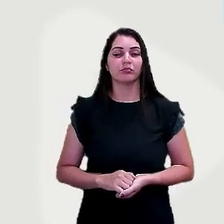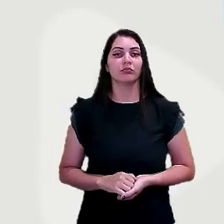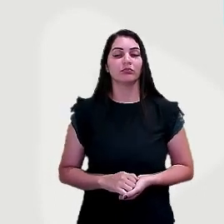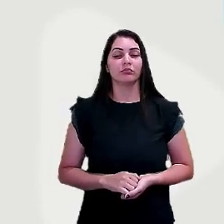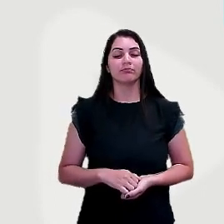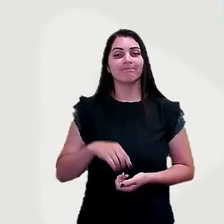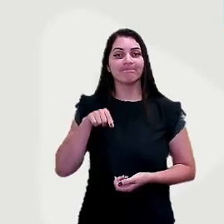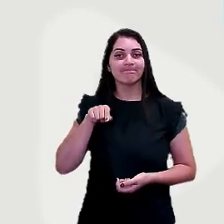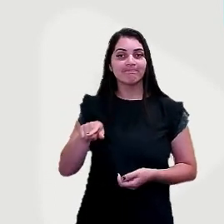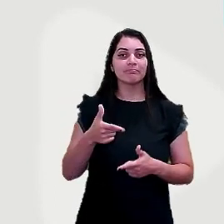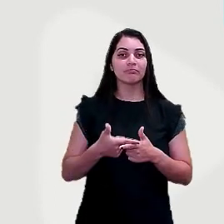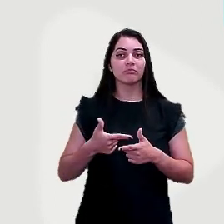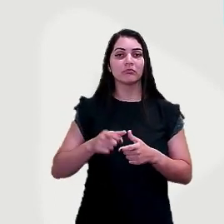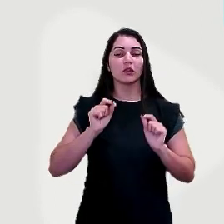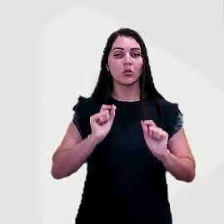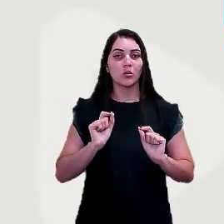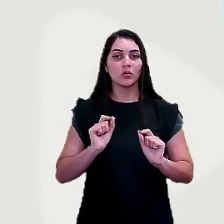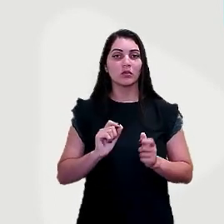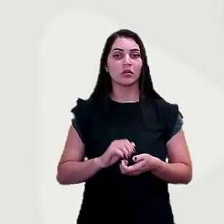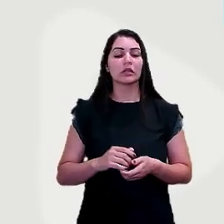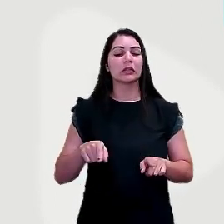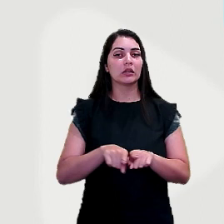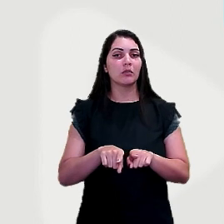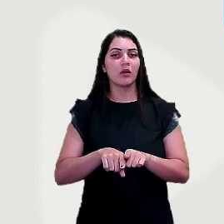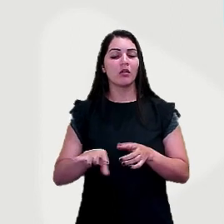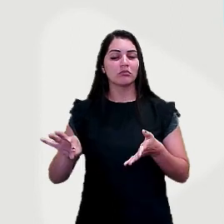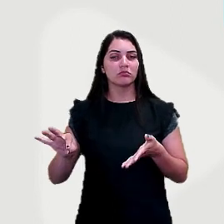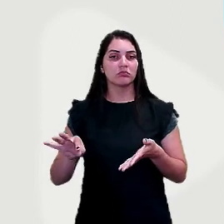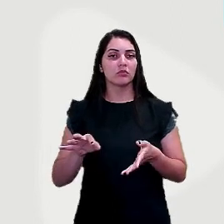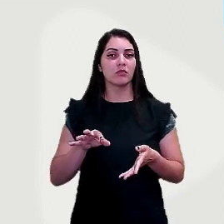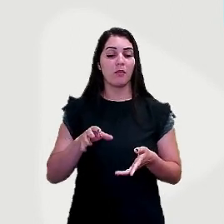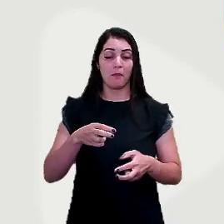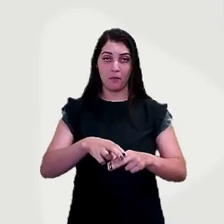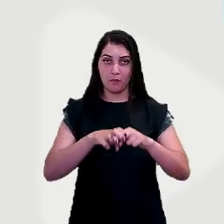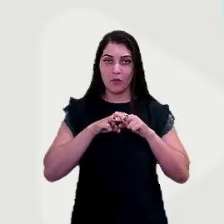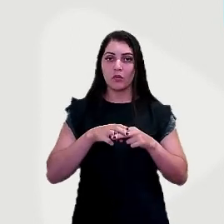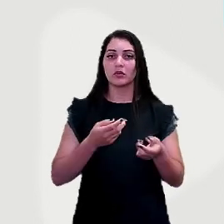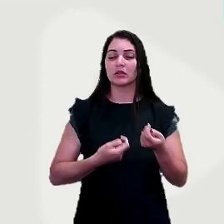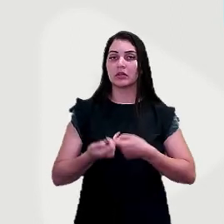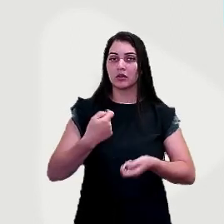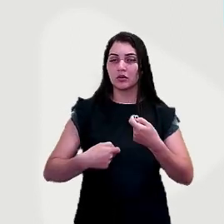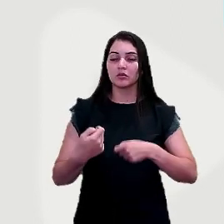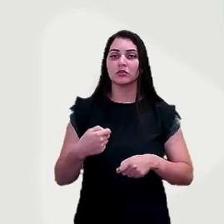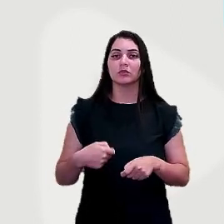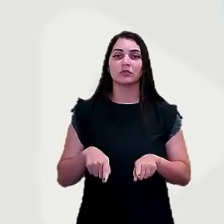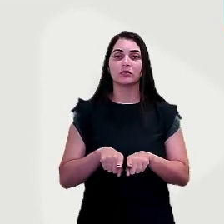essa questão do que também é atualizada muito em função da questão dos econômicos e do